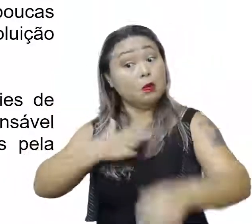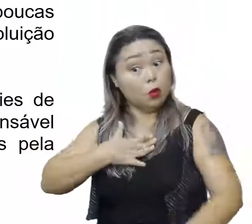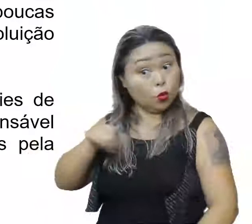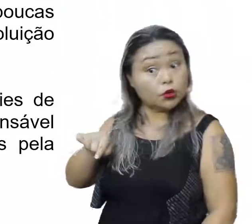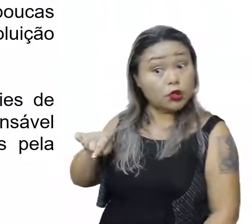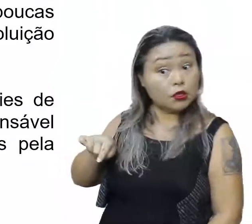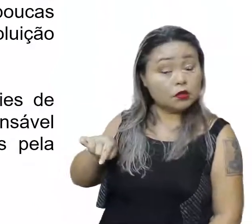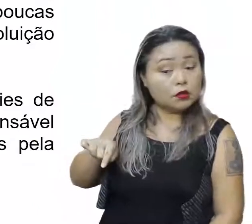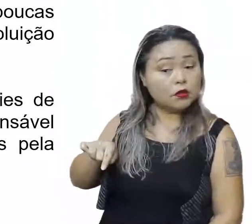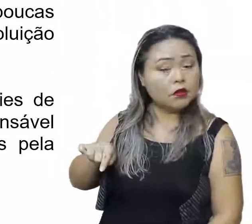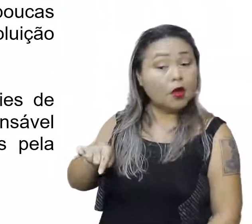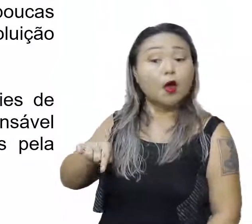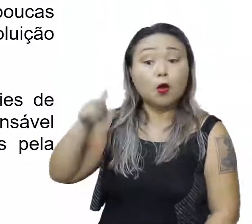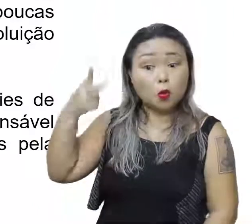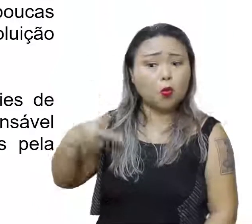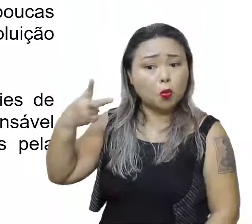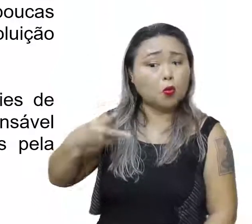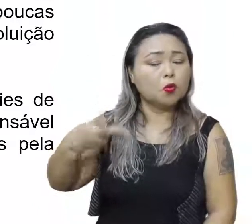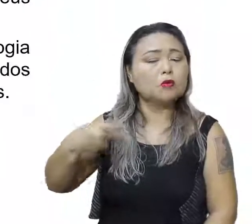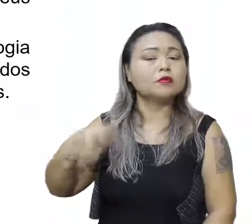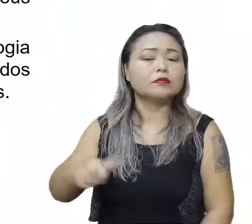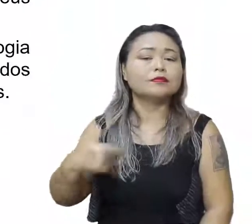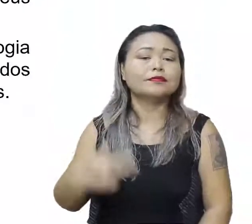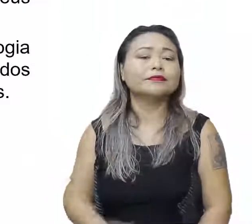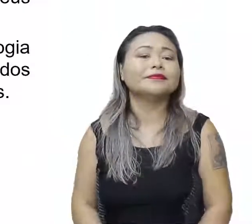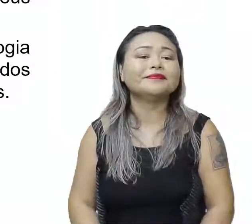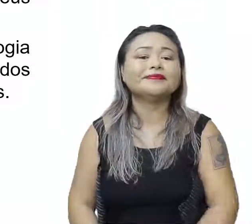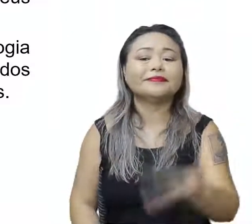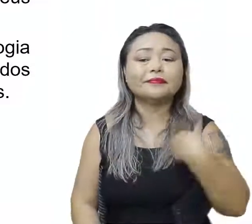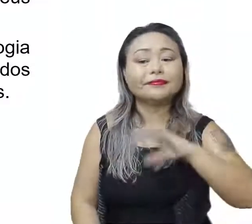dessa. Puxa, professor, gostou de tudo? Sim, gostei das duas.